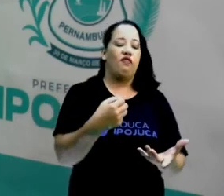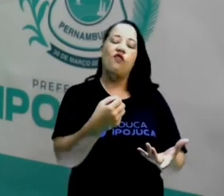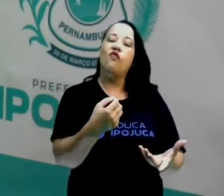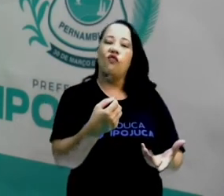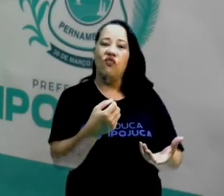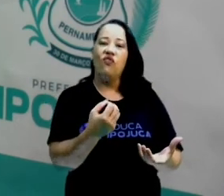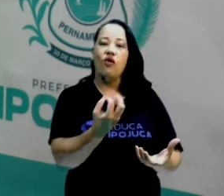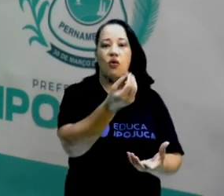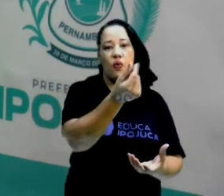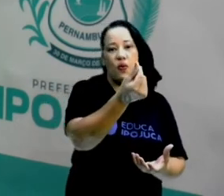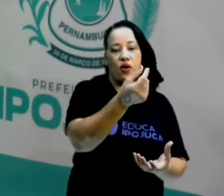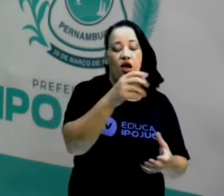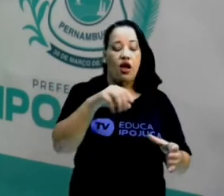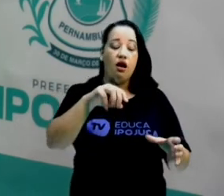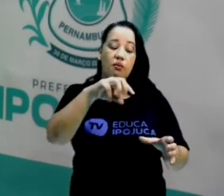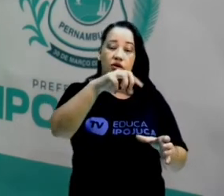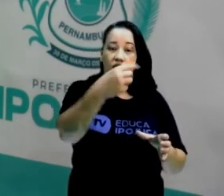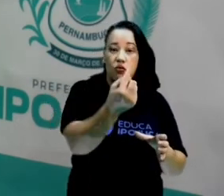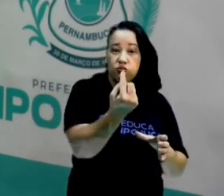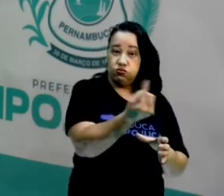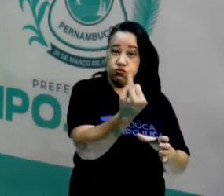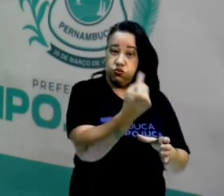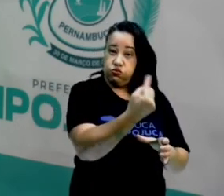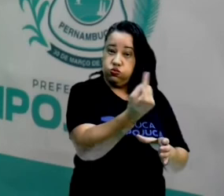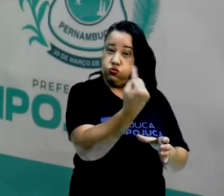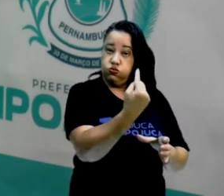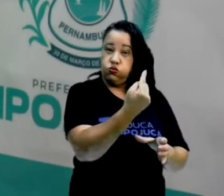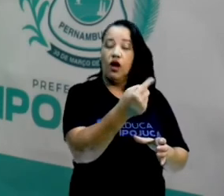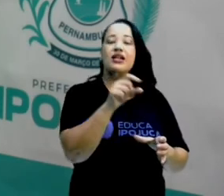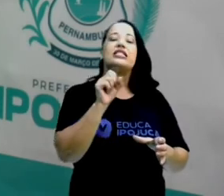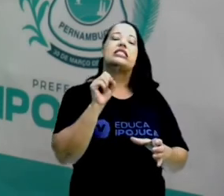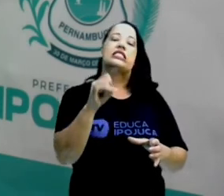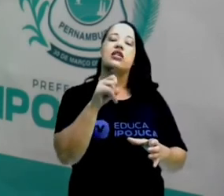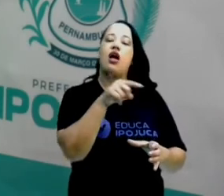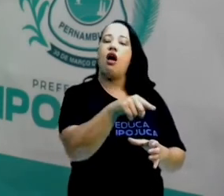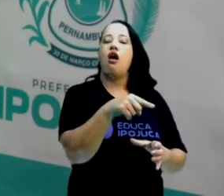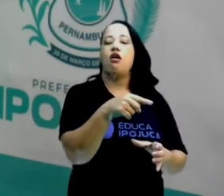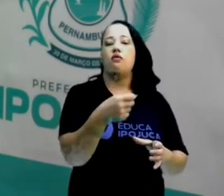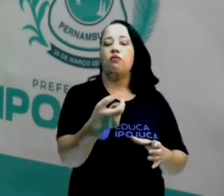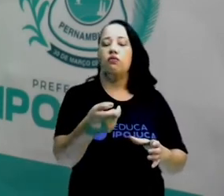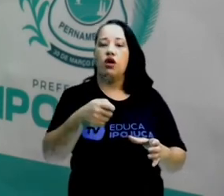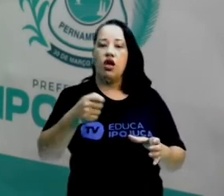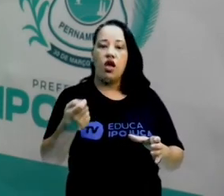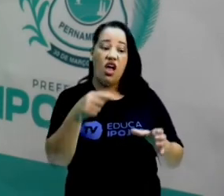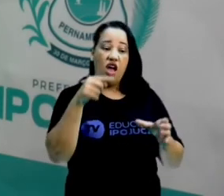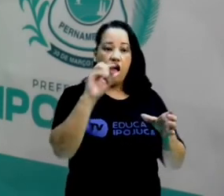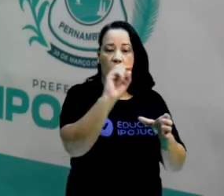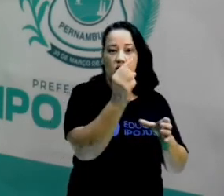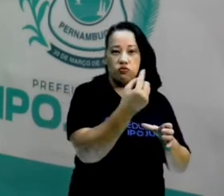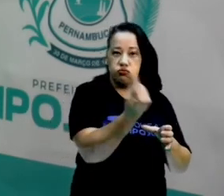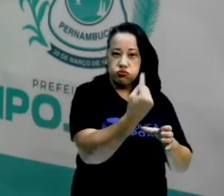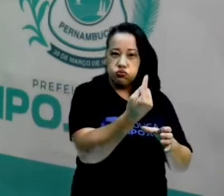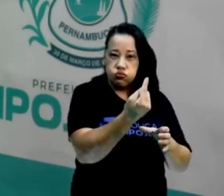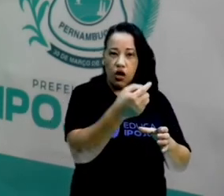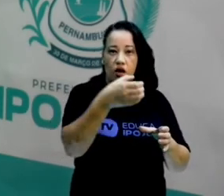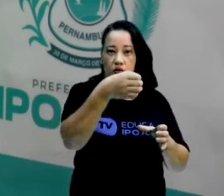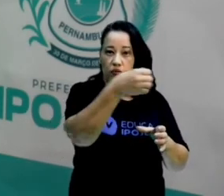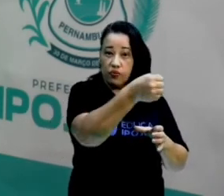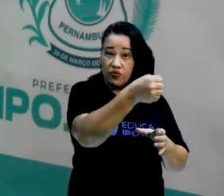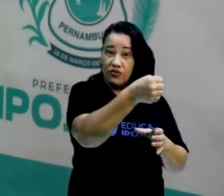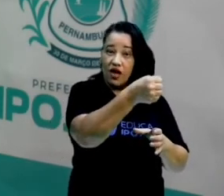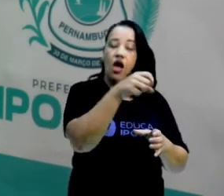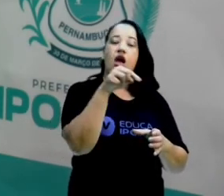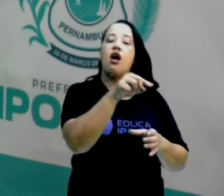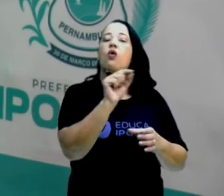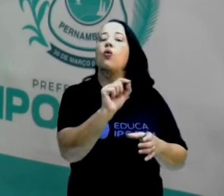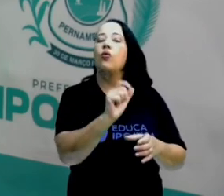...cozinhando, fazendo nosso almoço, nossa comida. E se por um acaso acontecer de a gente entupir aquela saída de pressão, o que acontece